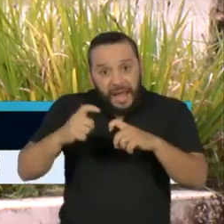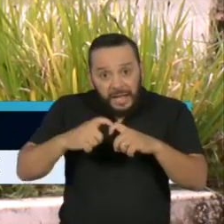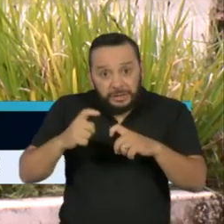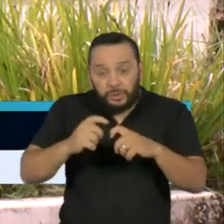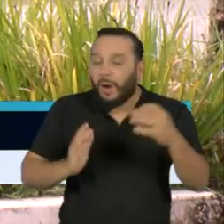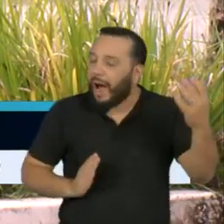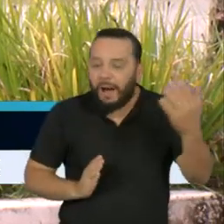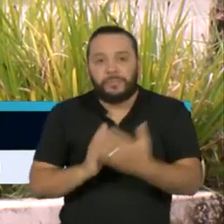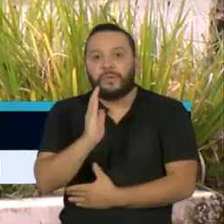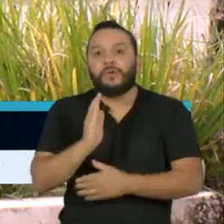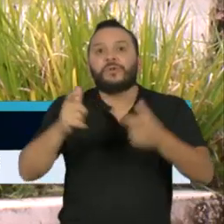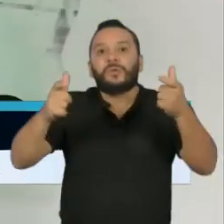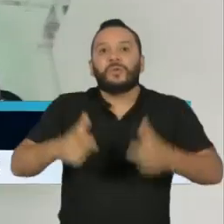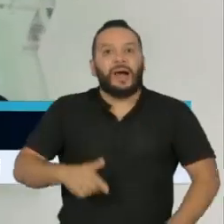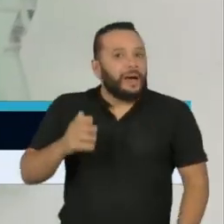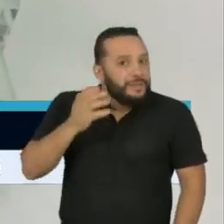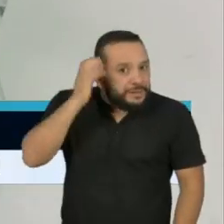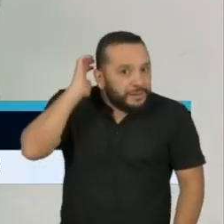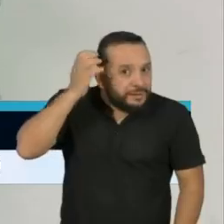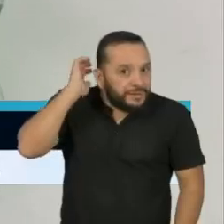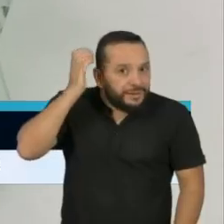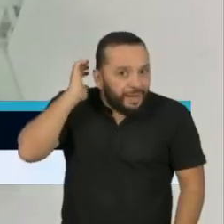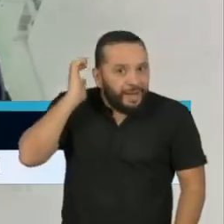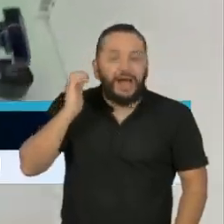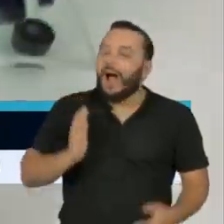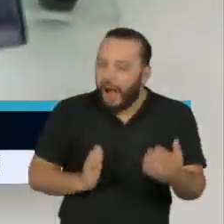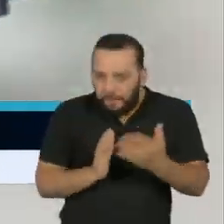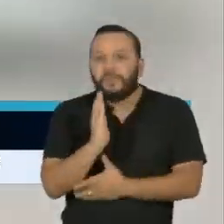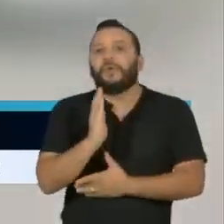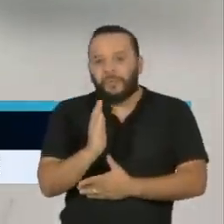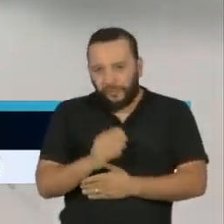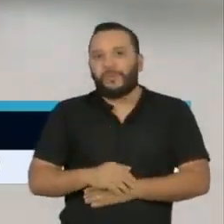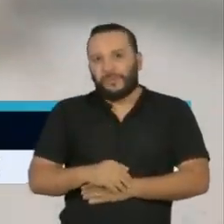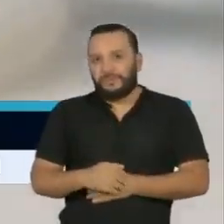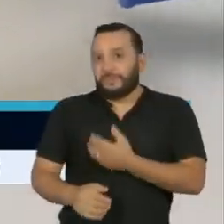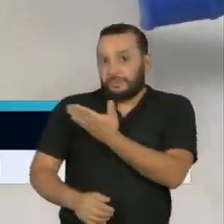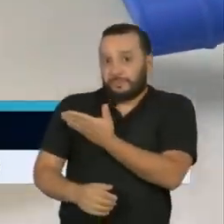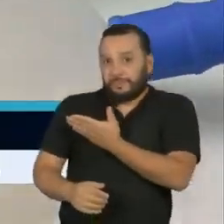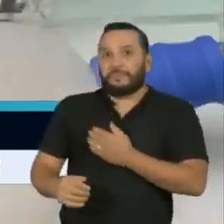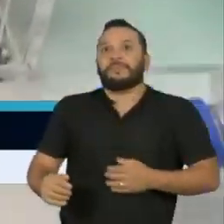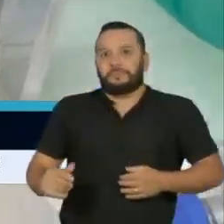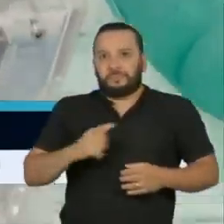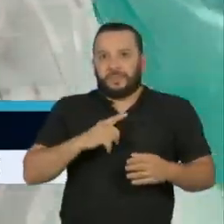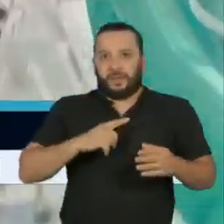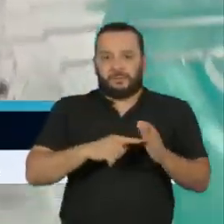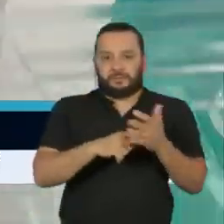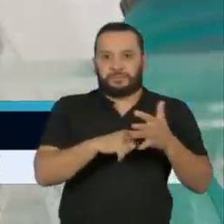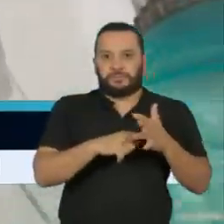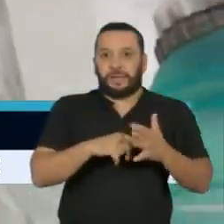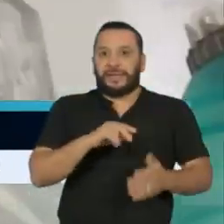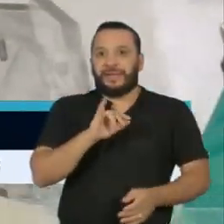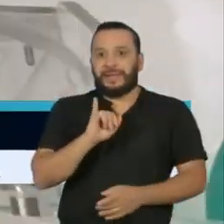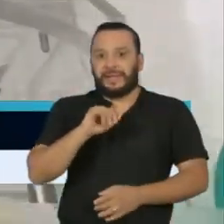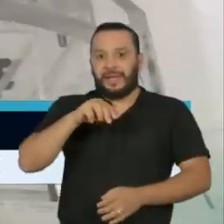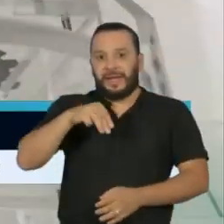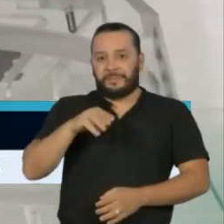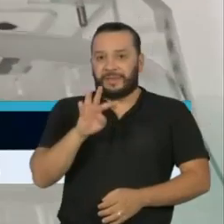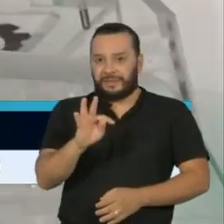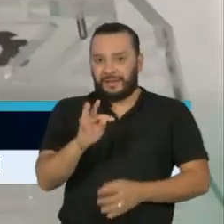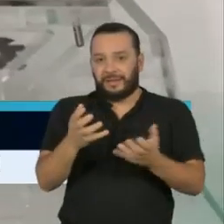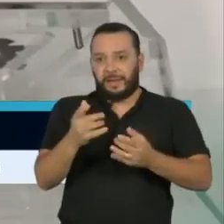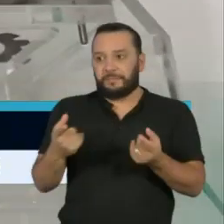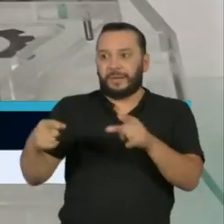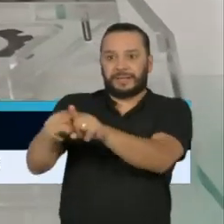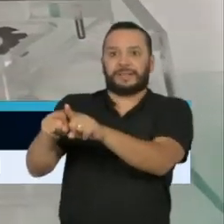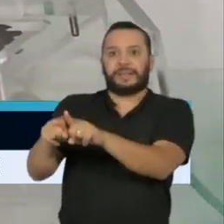André, no ABC Paulista. Para a produção do ventilador em larga escala, o IMT está negociando parcerias